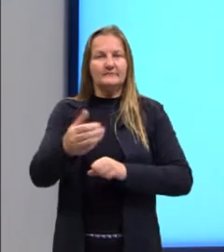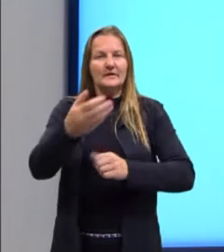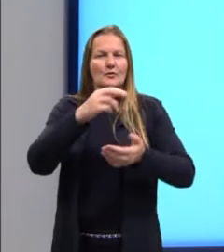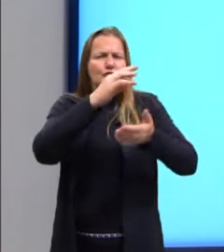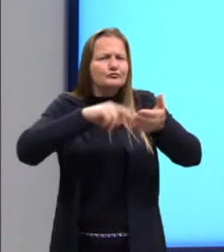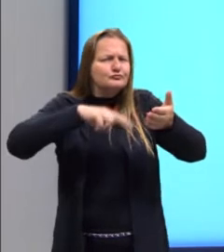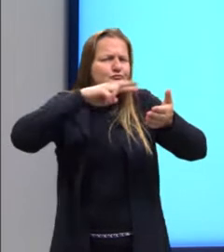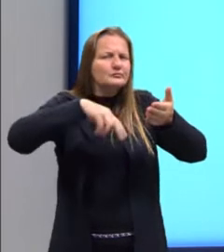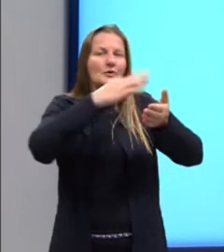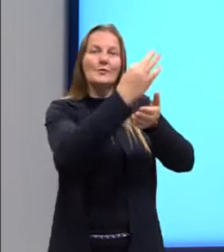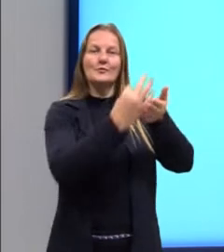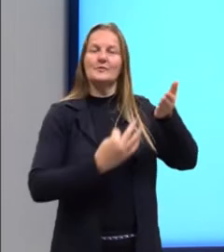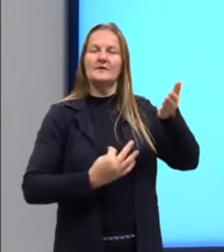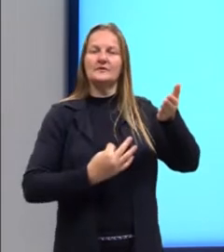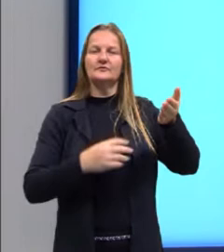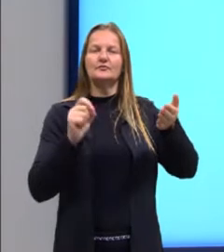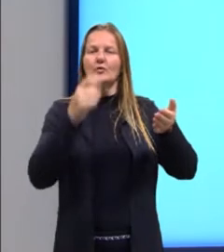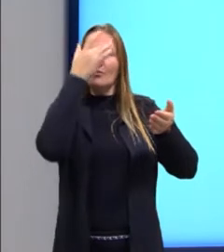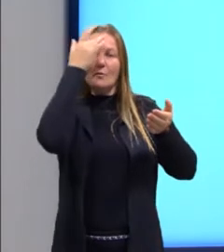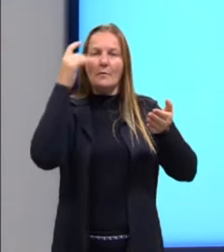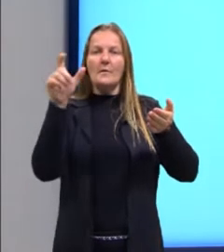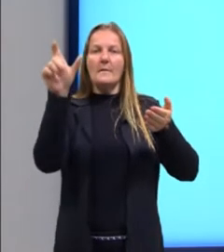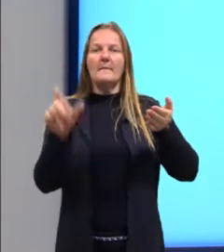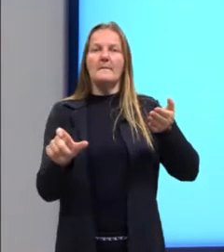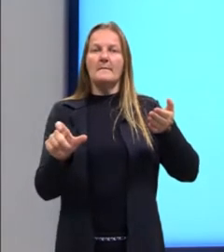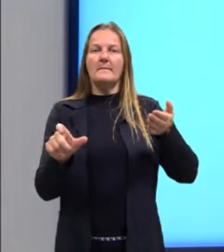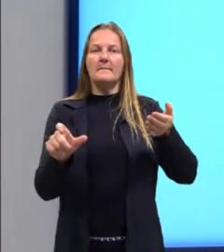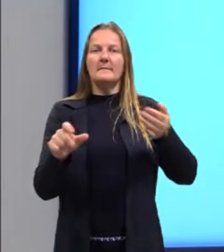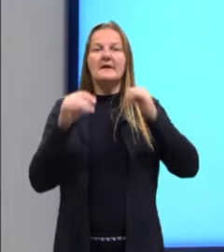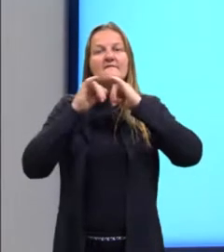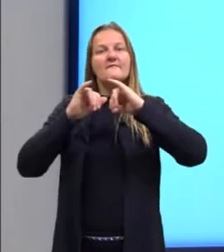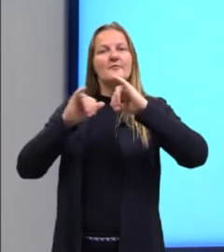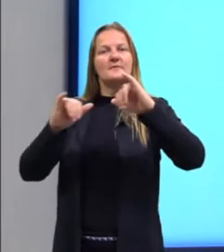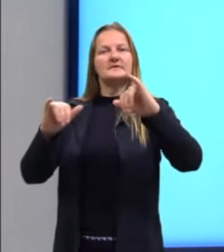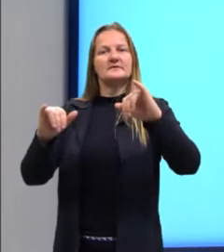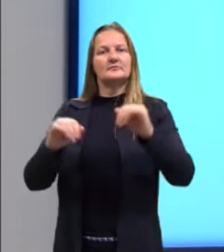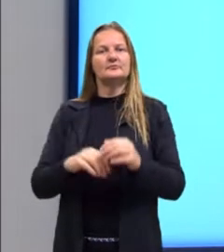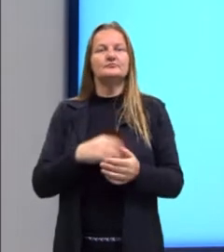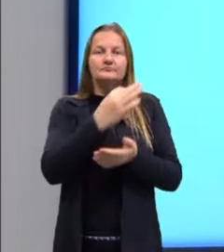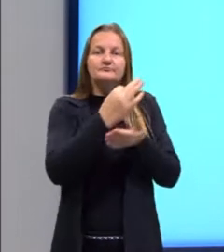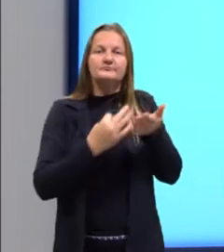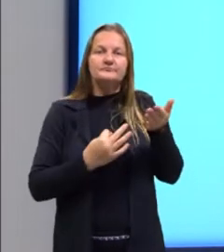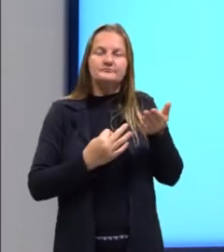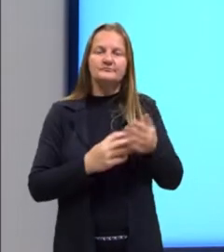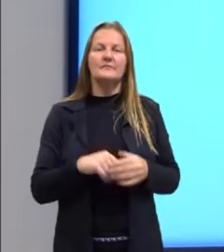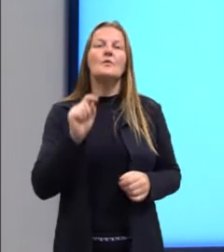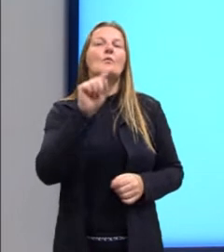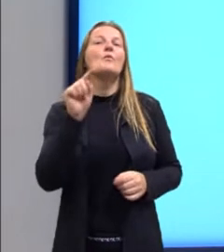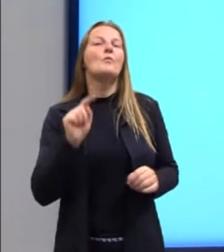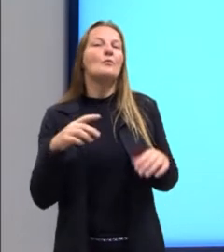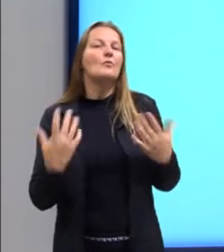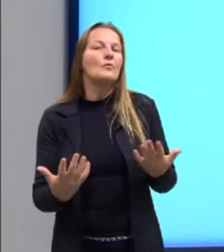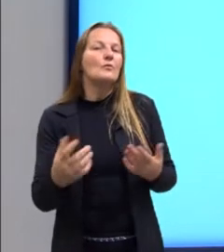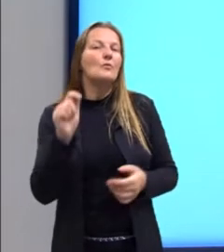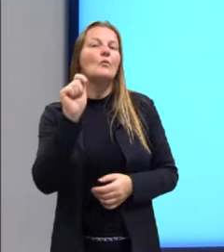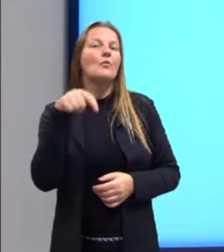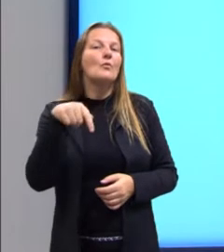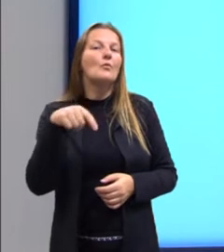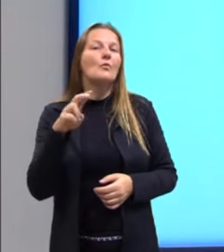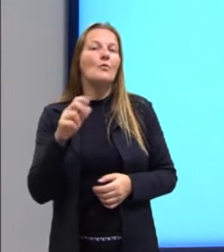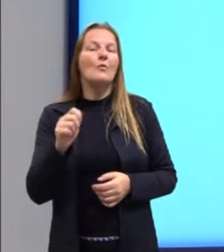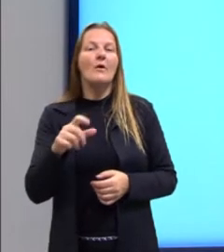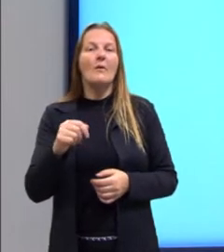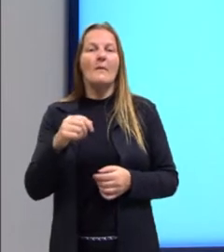qual é o público que está destinado a esse texto? Acredito que sejam os